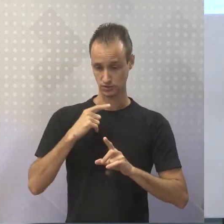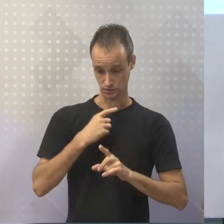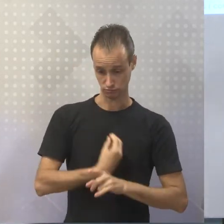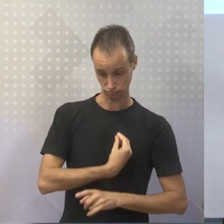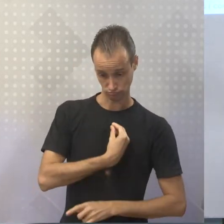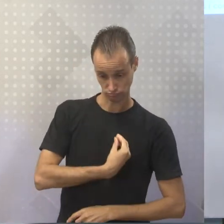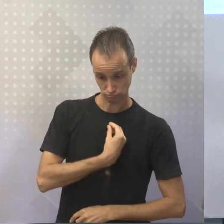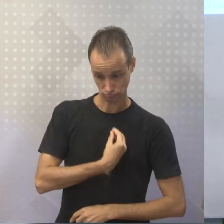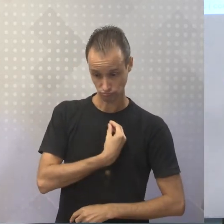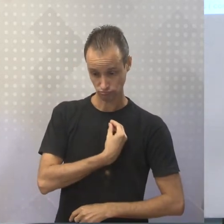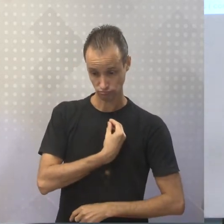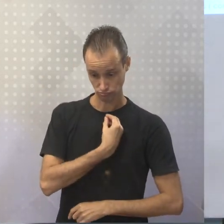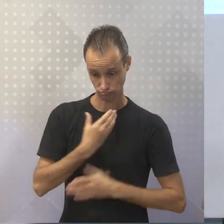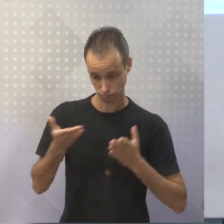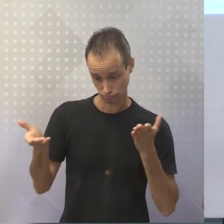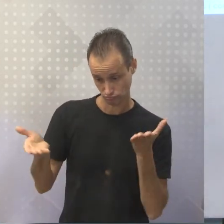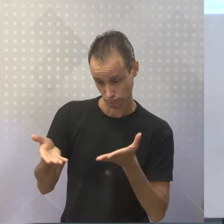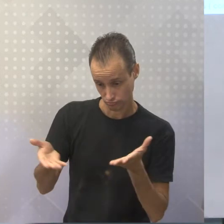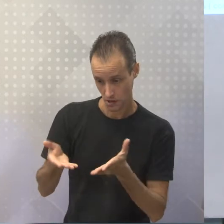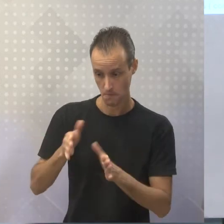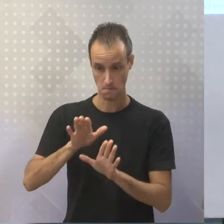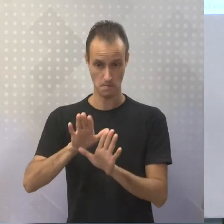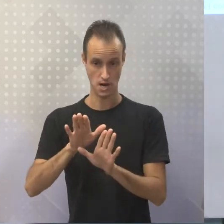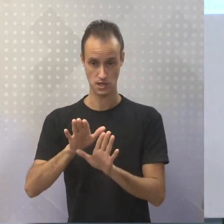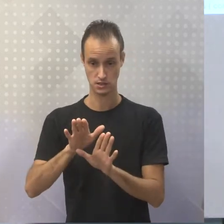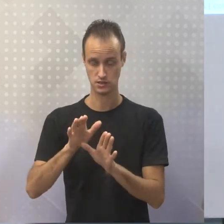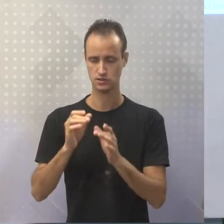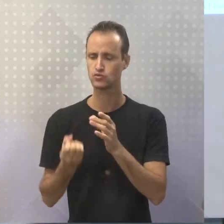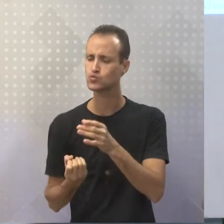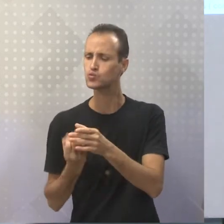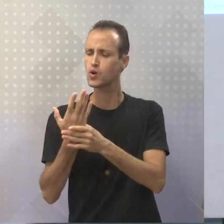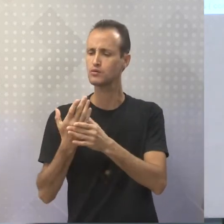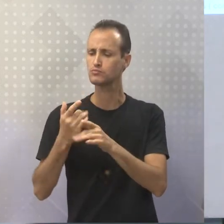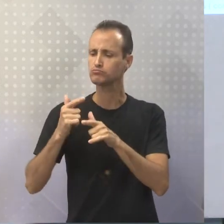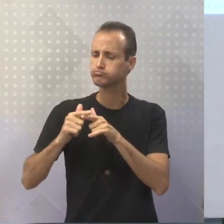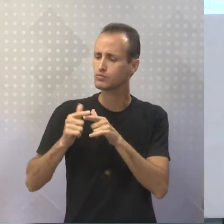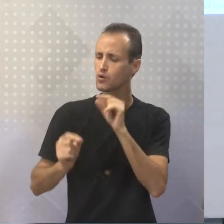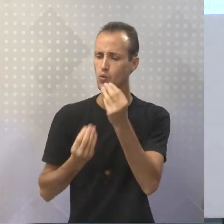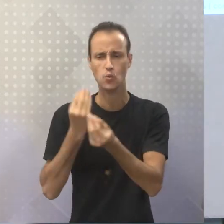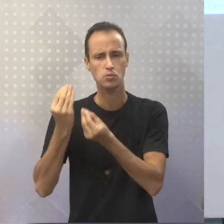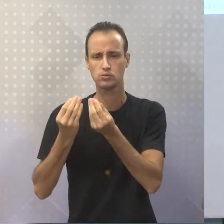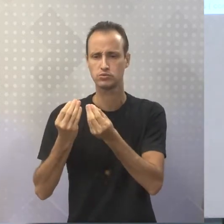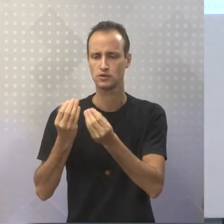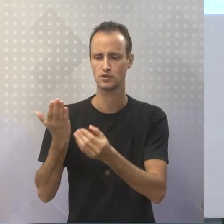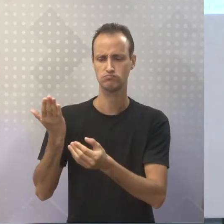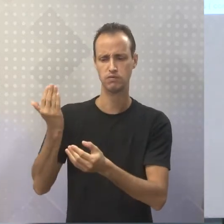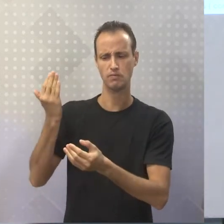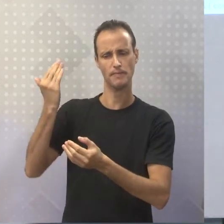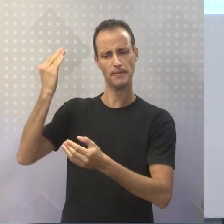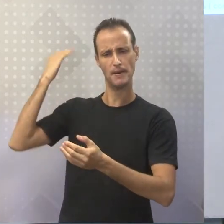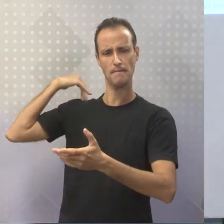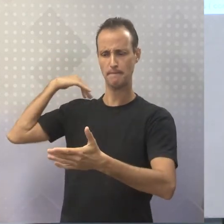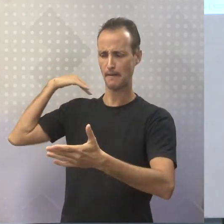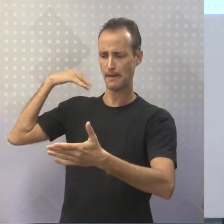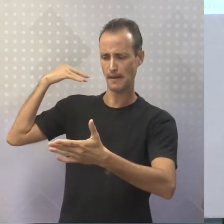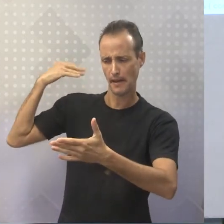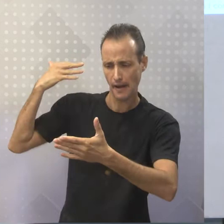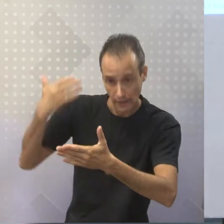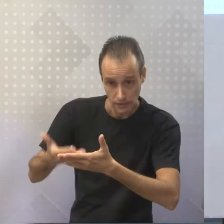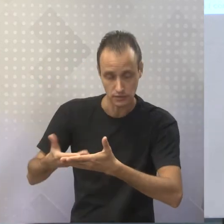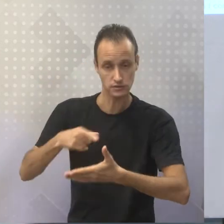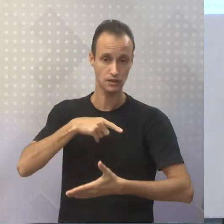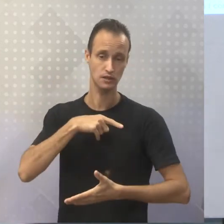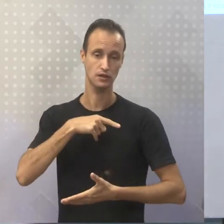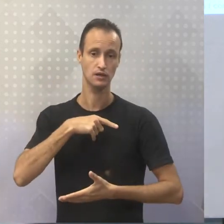vivenciado na atualidade, mas a origem do problema é bem antes, tá?